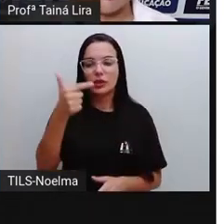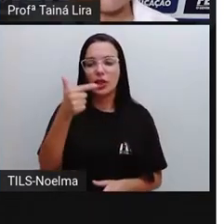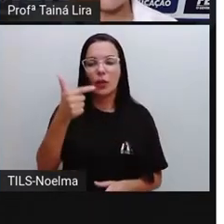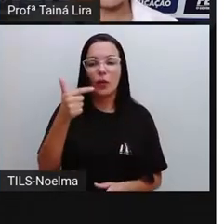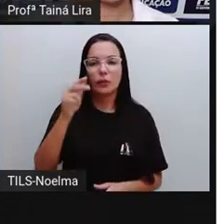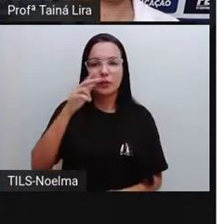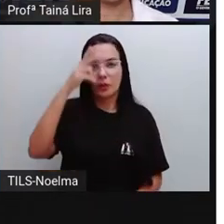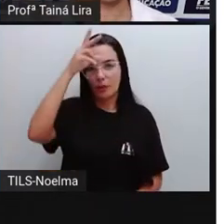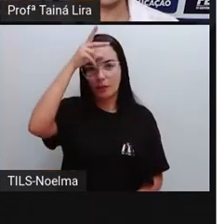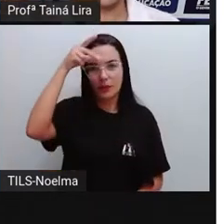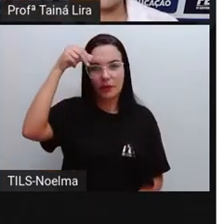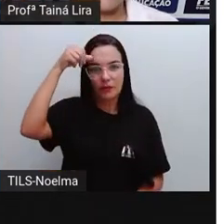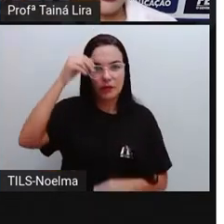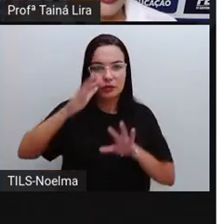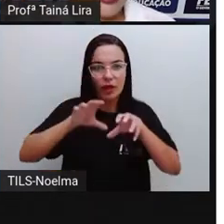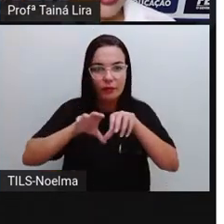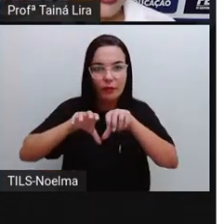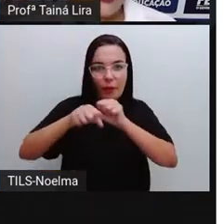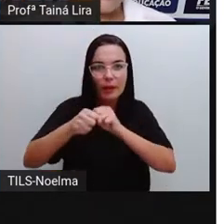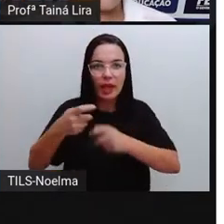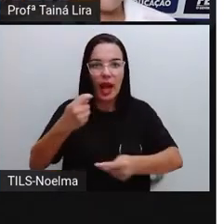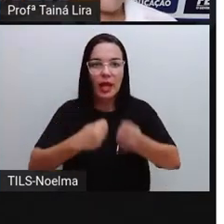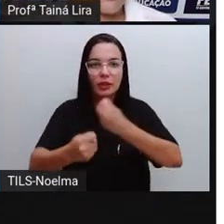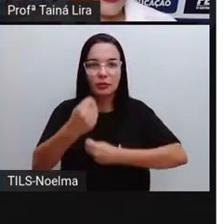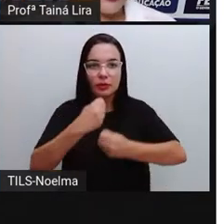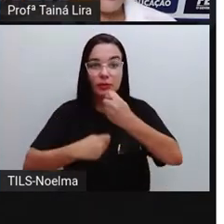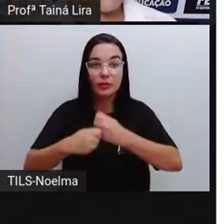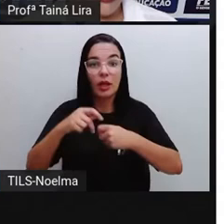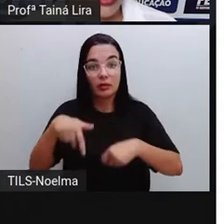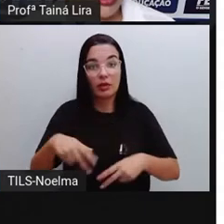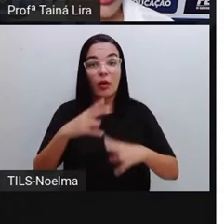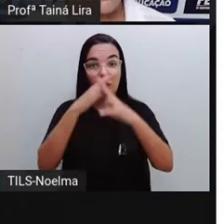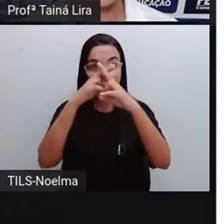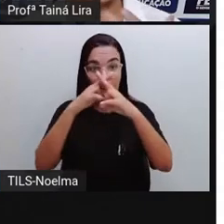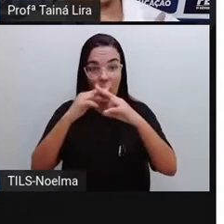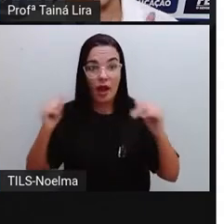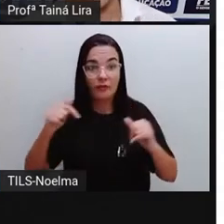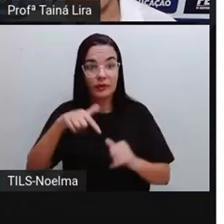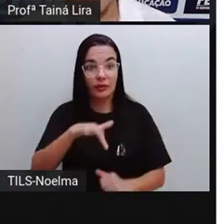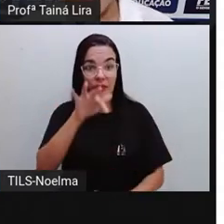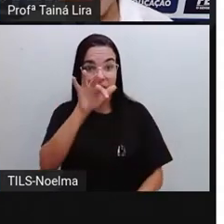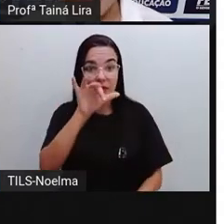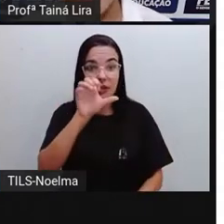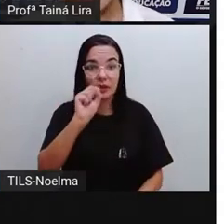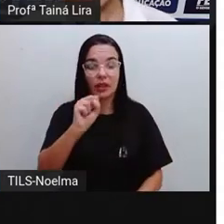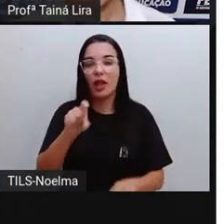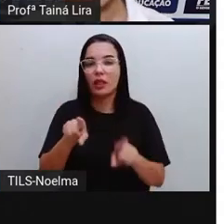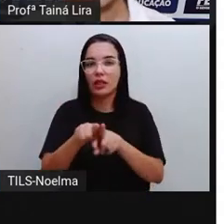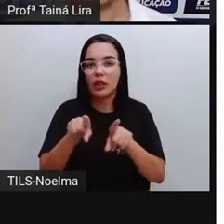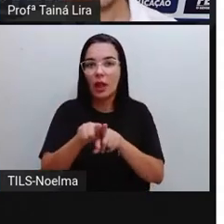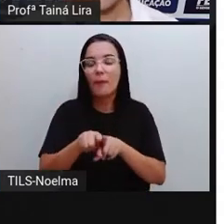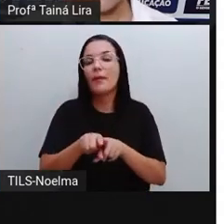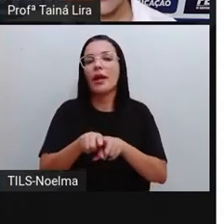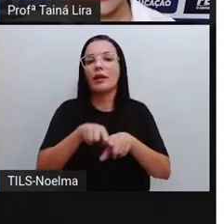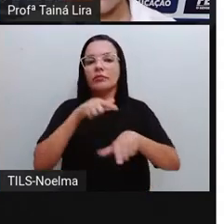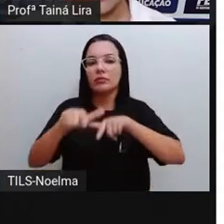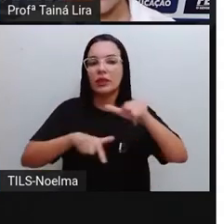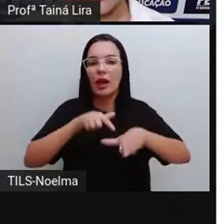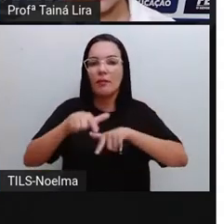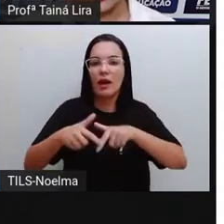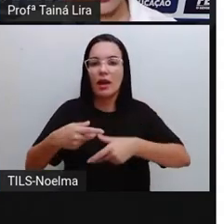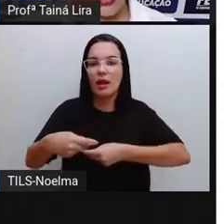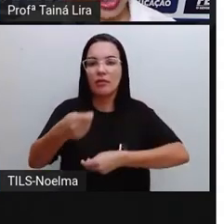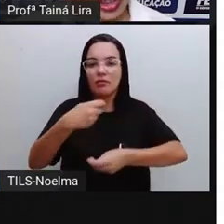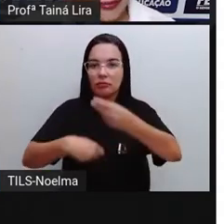de Fabinho é graduado em administração pela Universidade Estadual de Feira de Santana, a UFs, é empresário